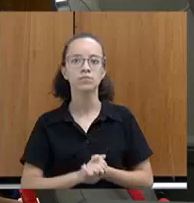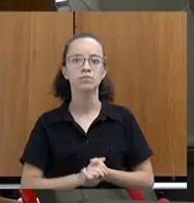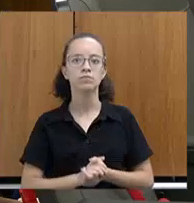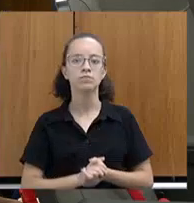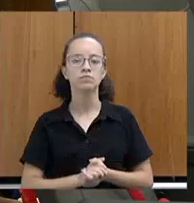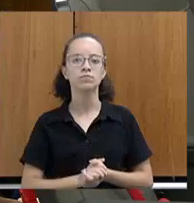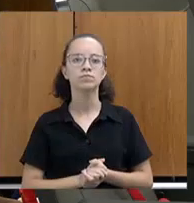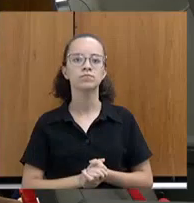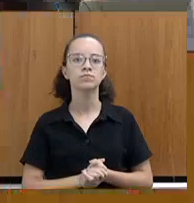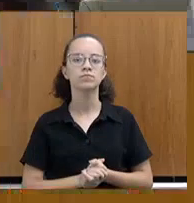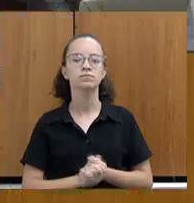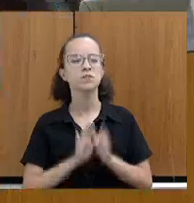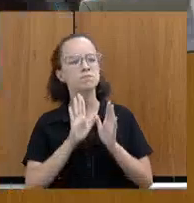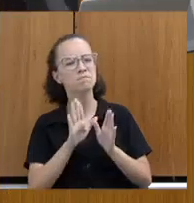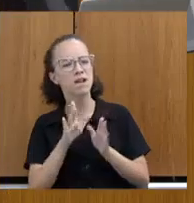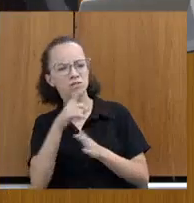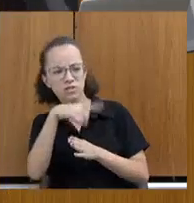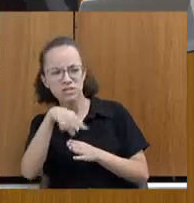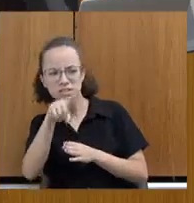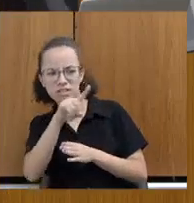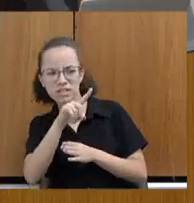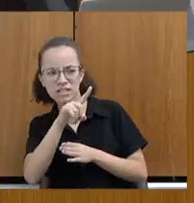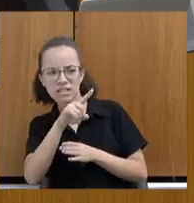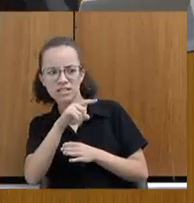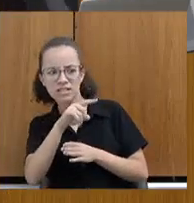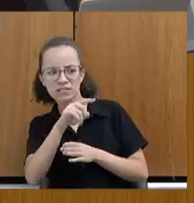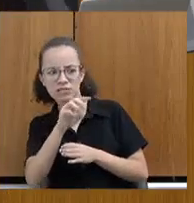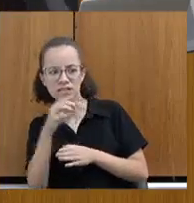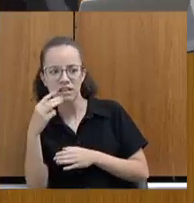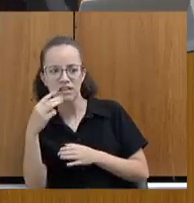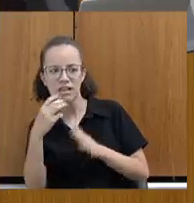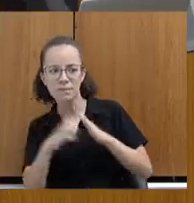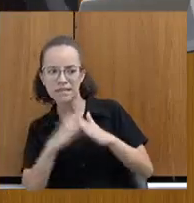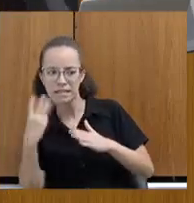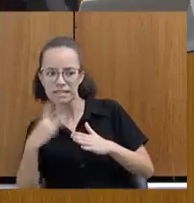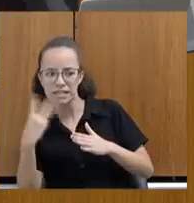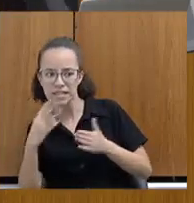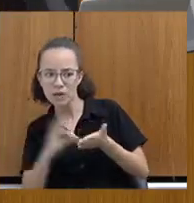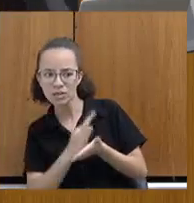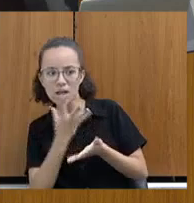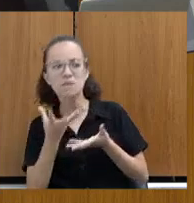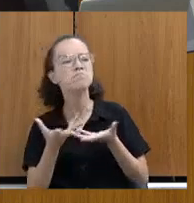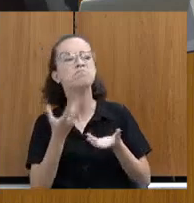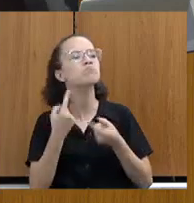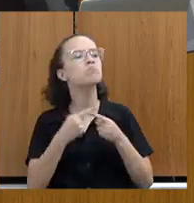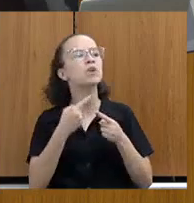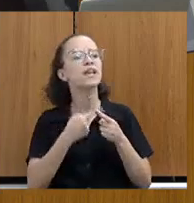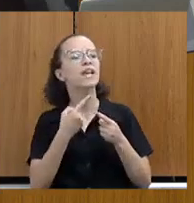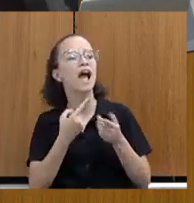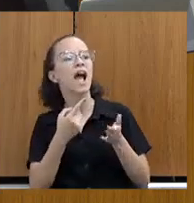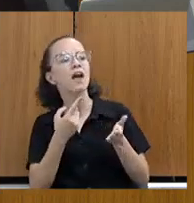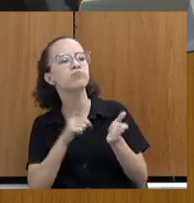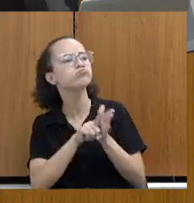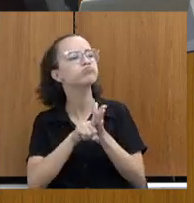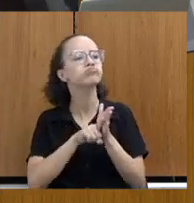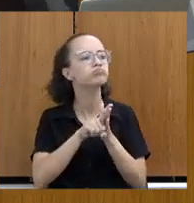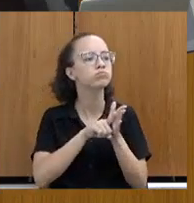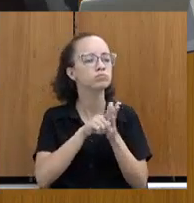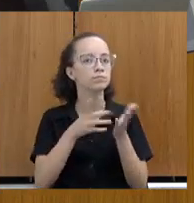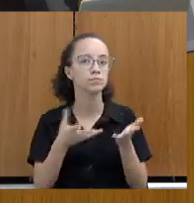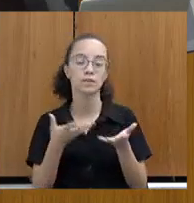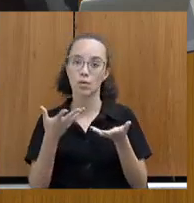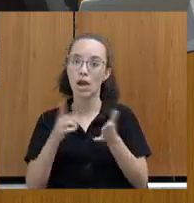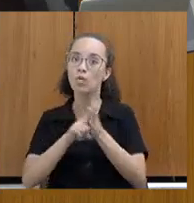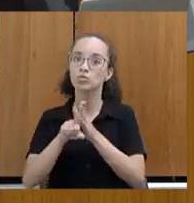Mas vocês vão terceirizar esse serviço? Não. A consulta pública é para quê? Para você... A consulta